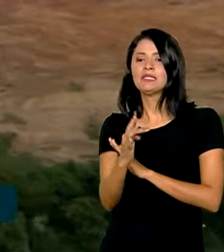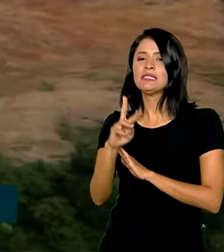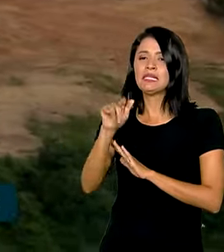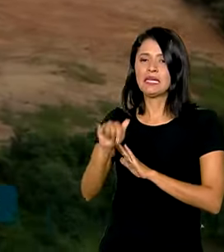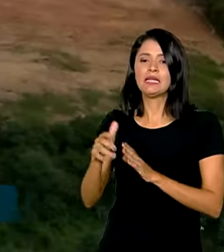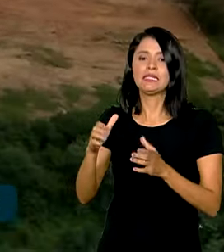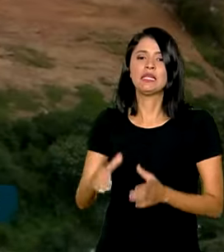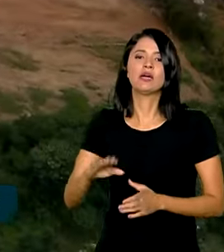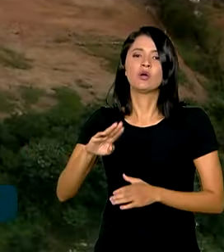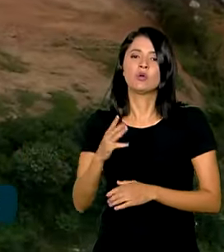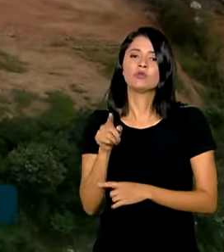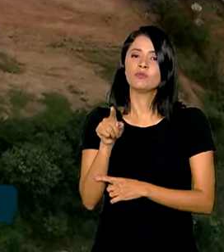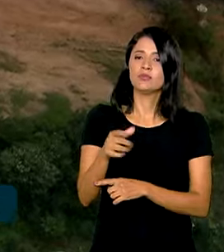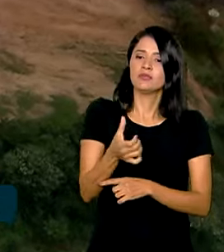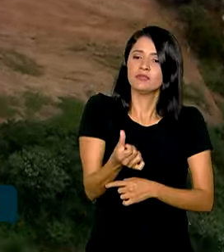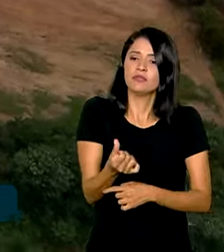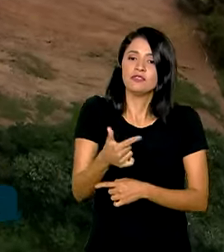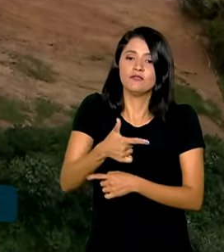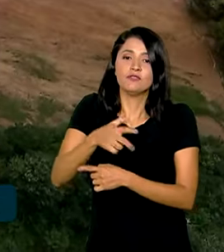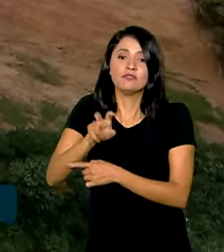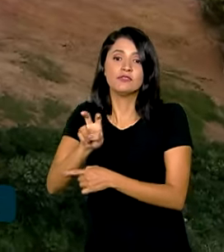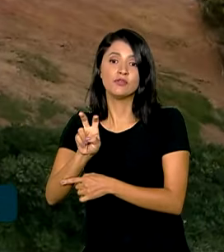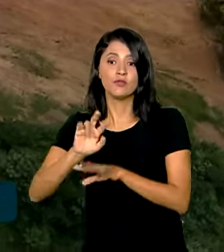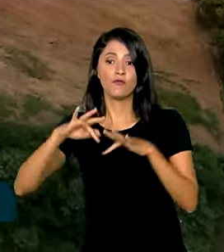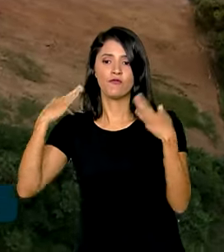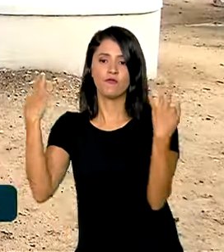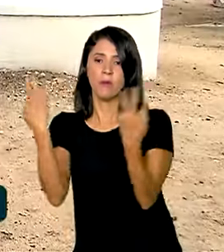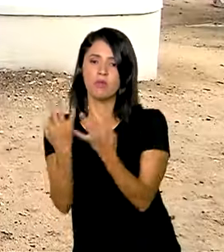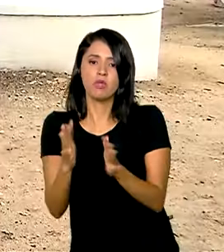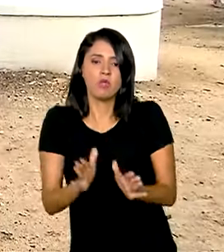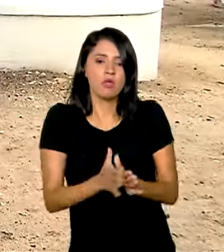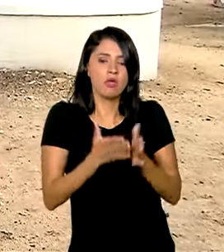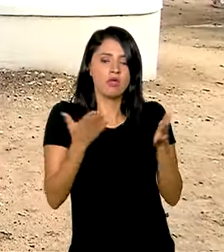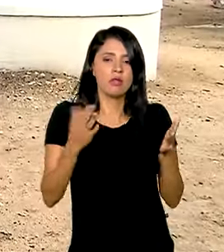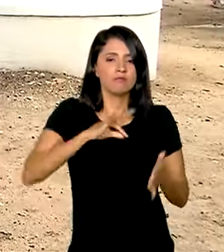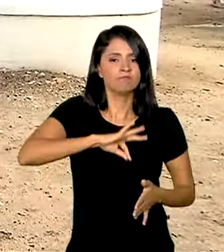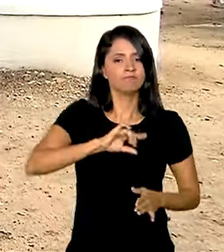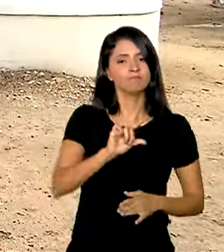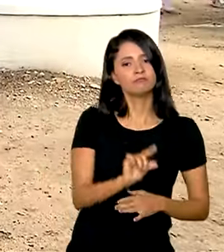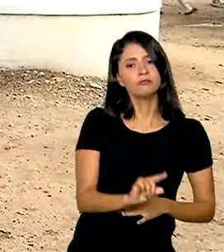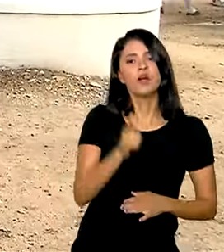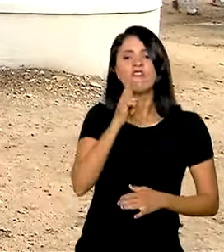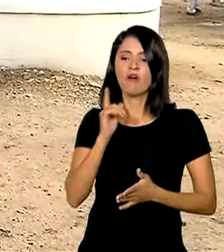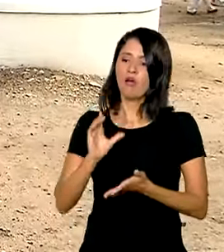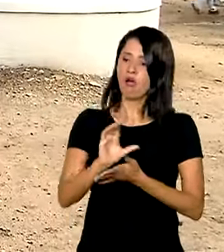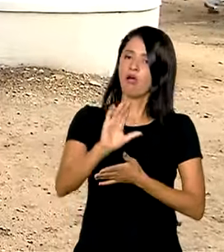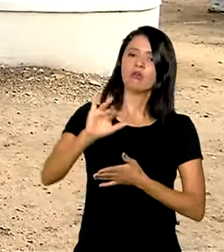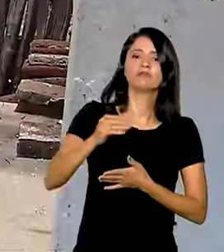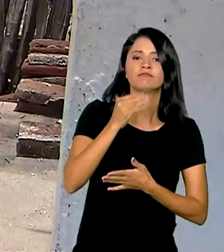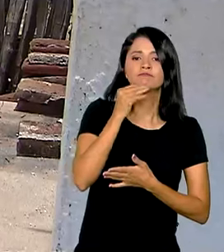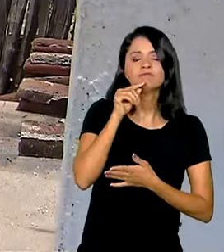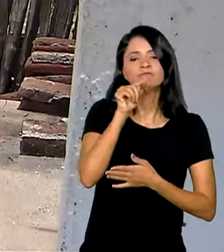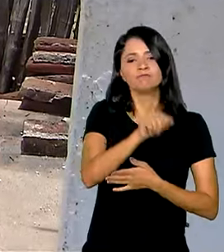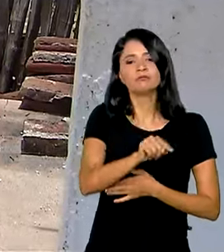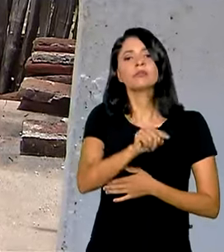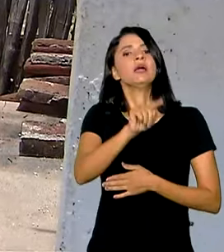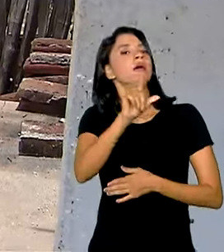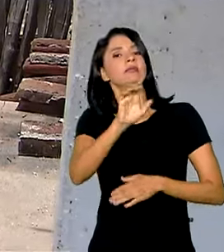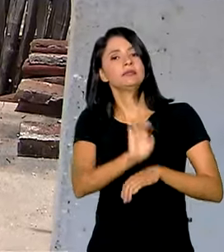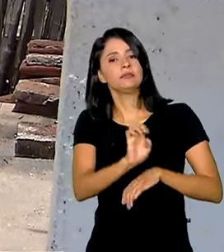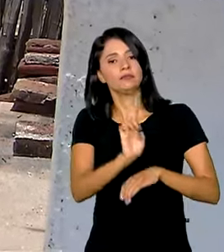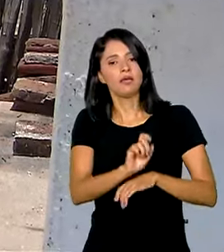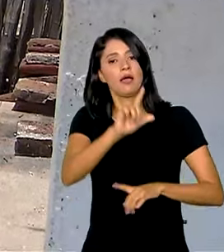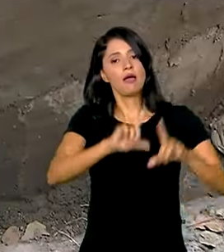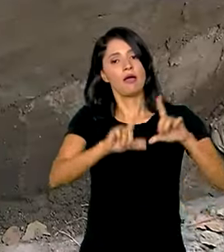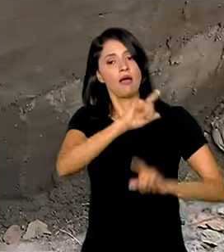.625 famílias rurais de baixa renda devem ser beneficiadas nos estados do Acre, Amapá,